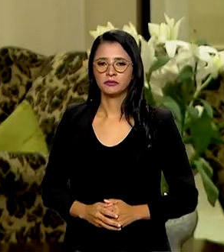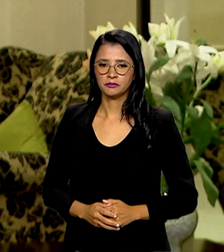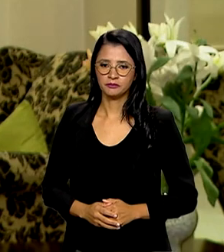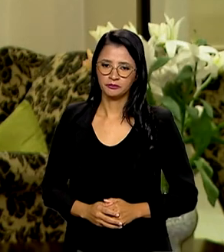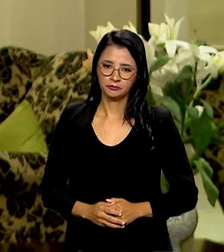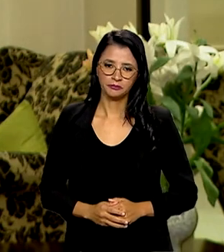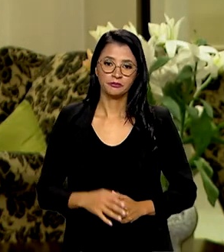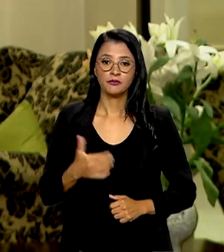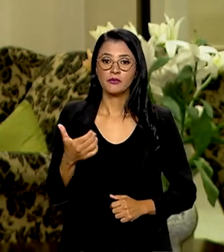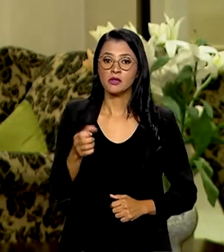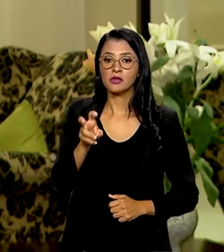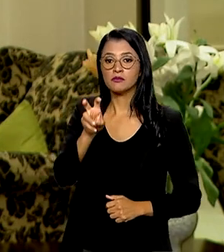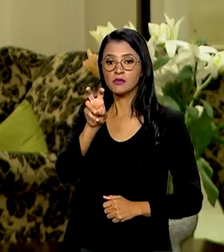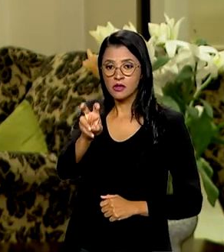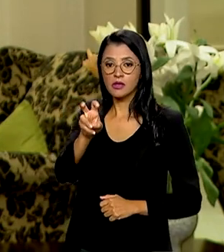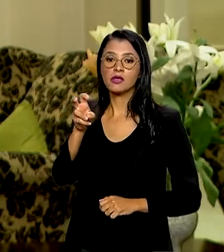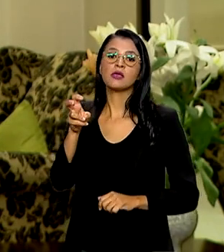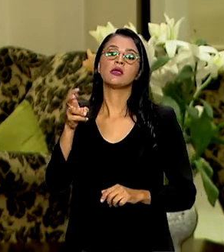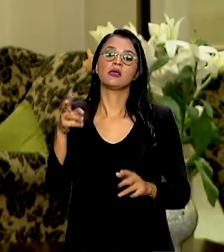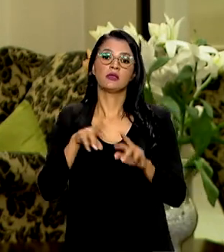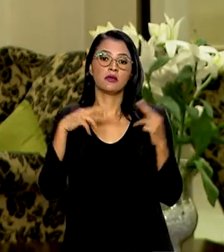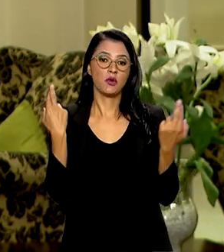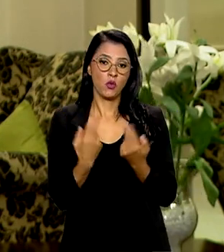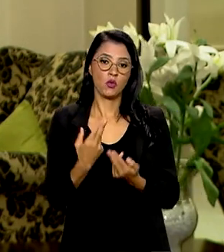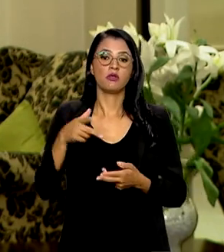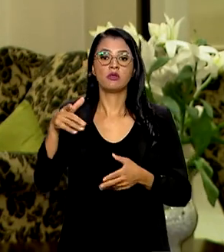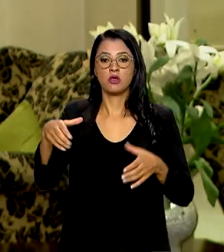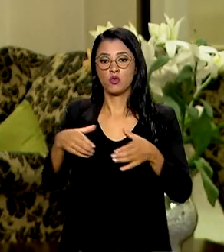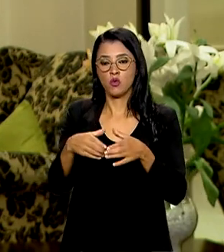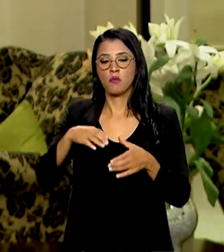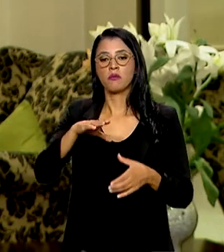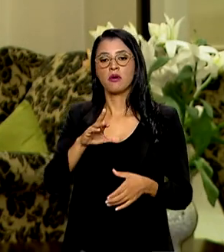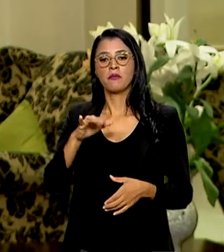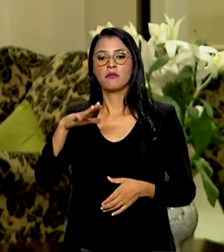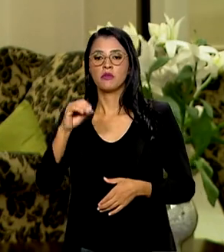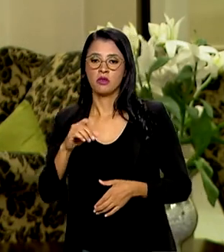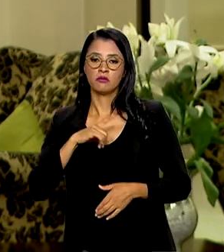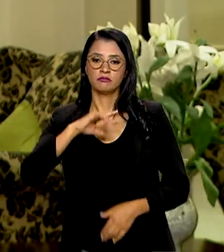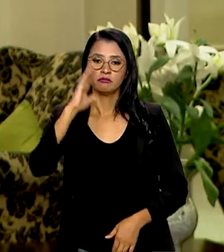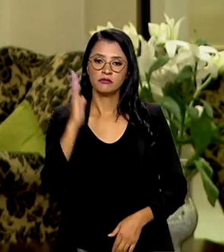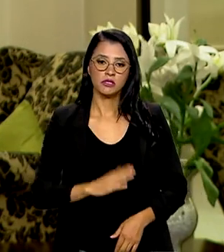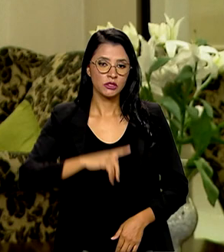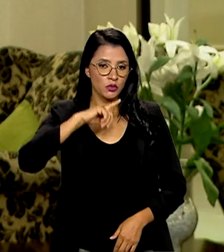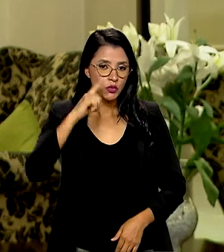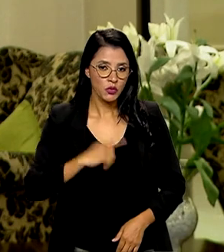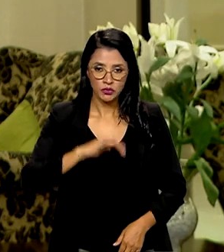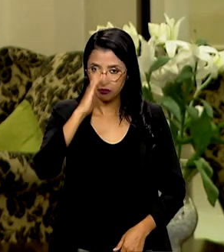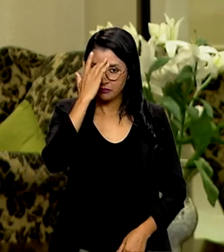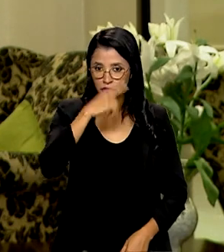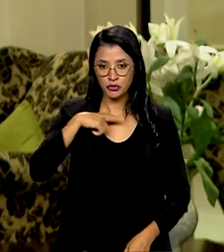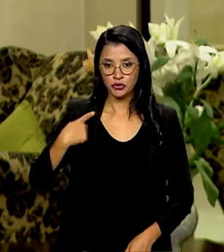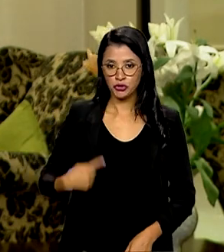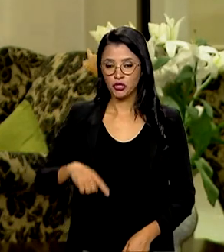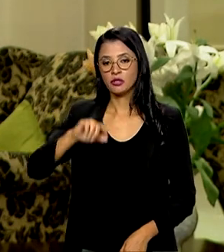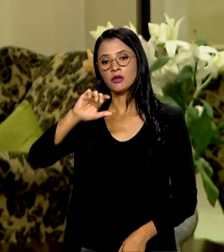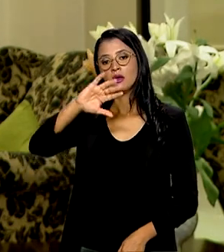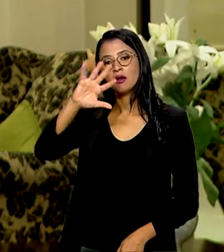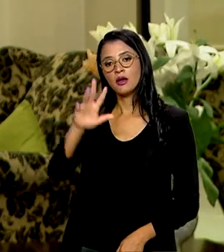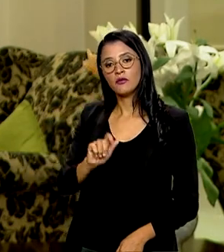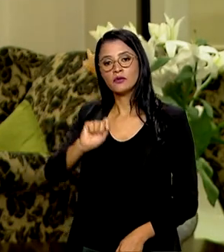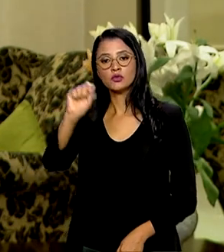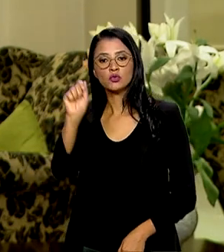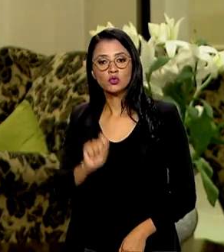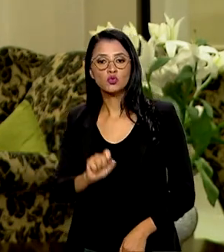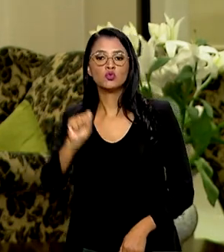A 15ª edição da Cúpula do BRICS, grupo que reúne Brasil, Rússia, Índia, China e África do Sul, começa